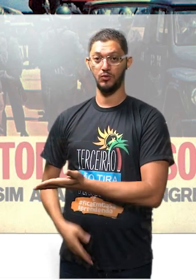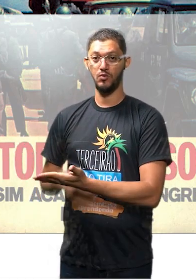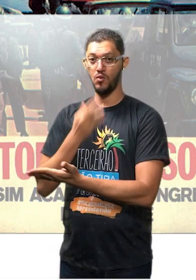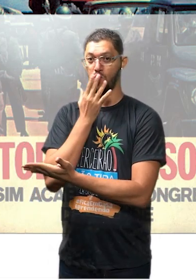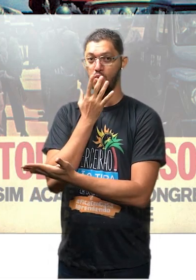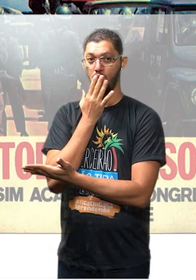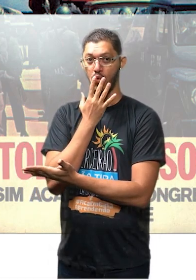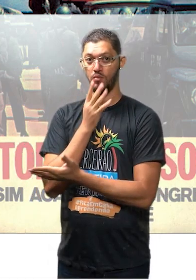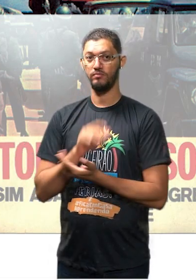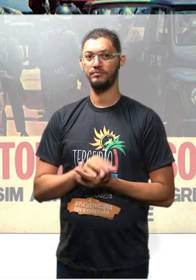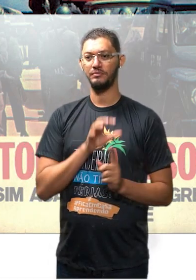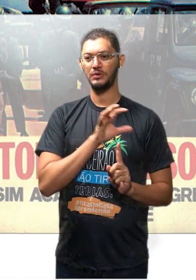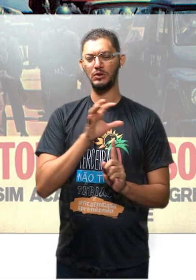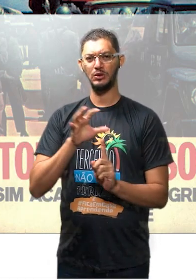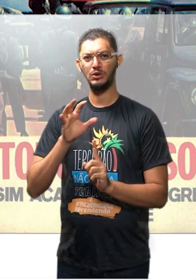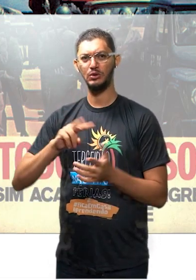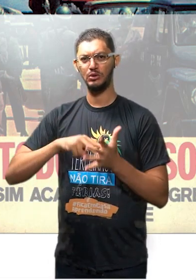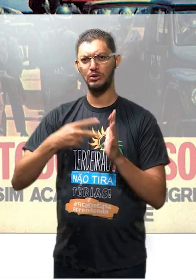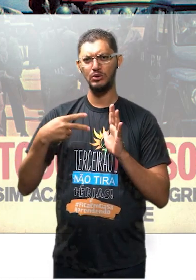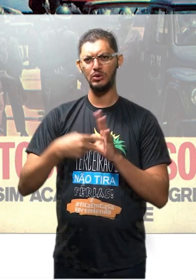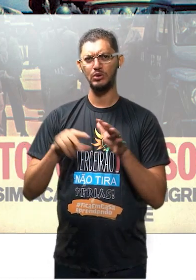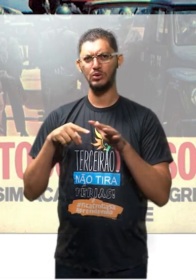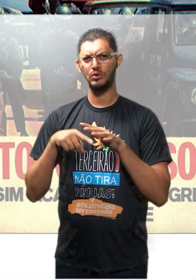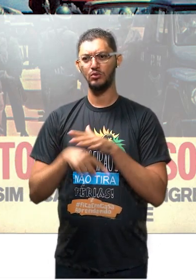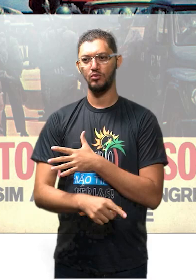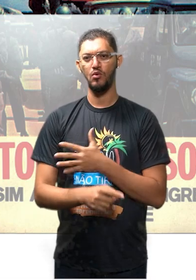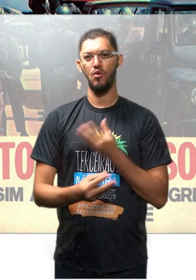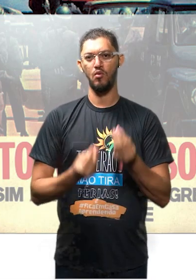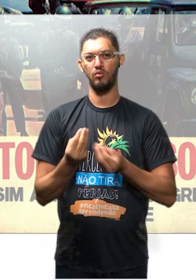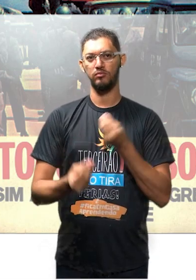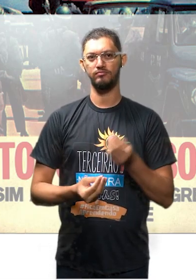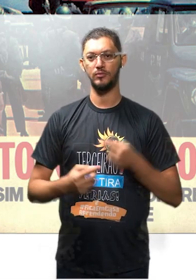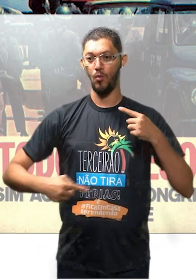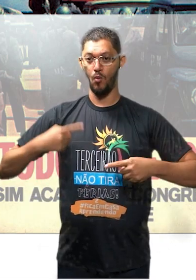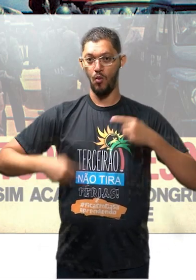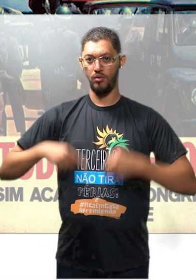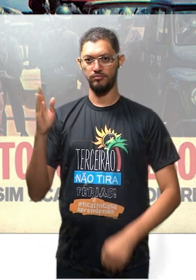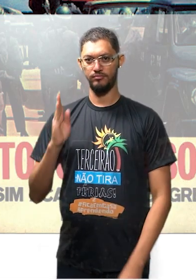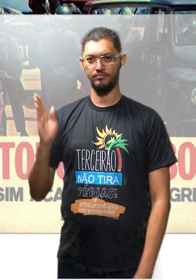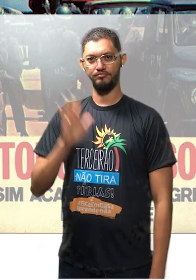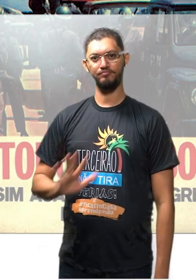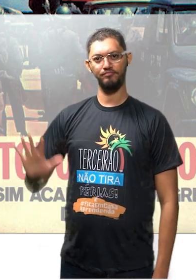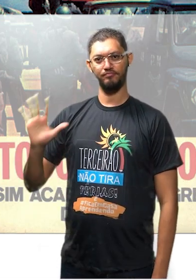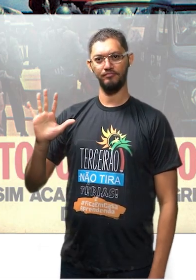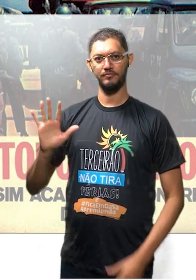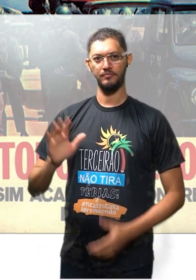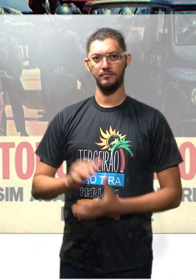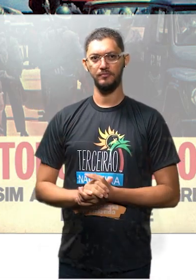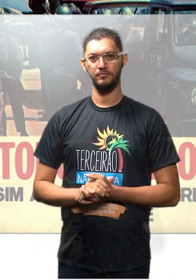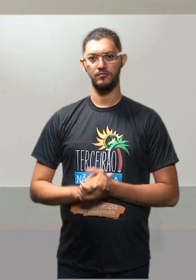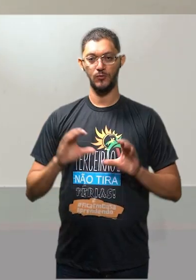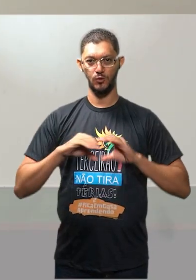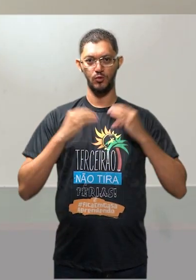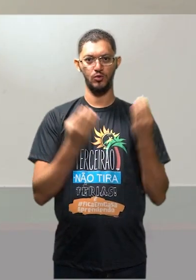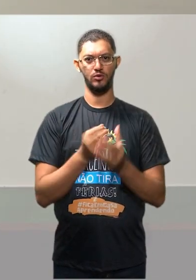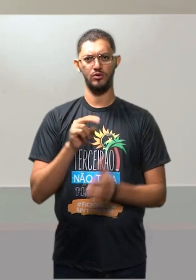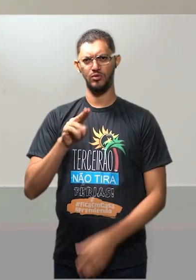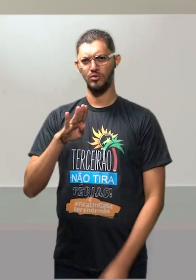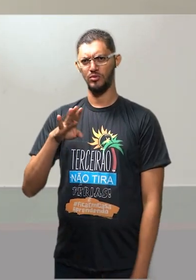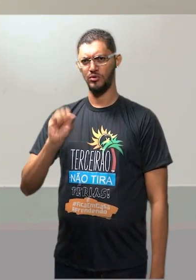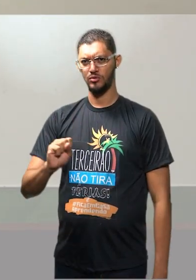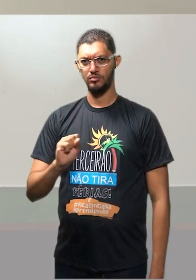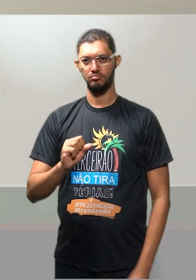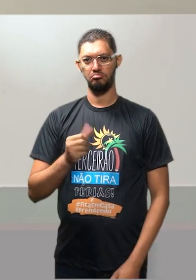Influenciou significativamente os rumos da política nacional. Congresso da UBS, como eu disse,